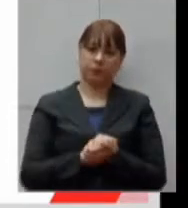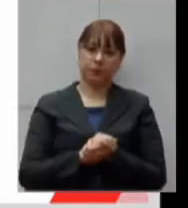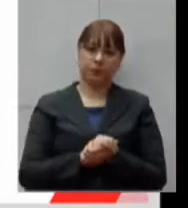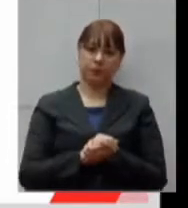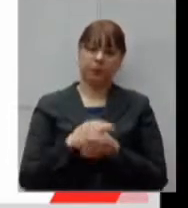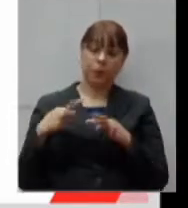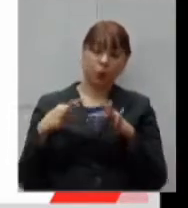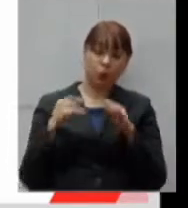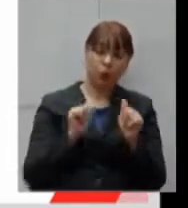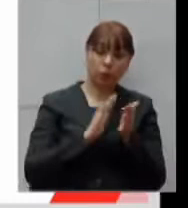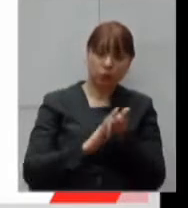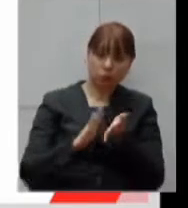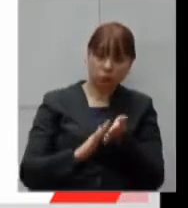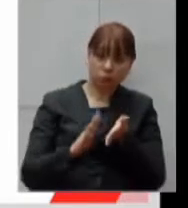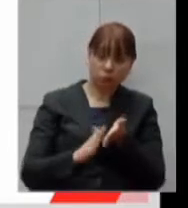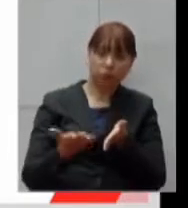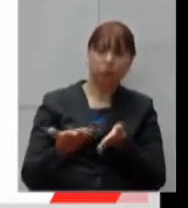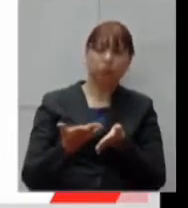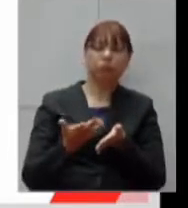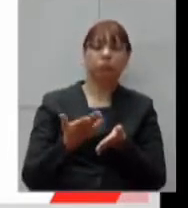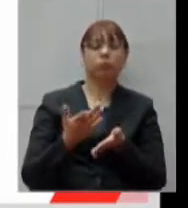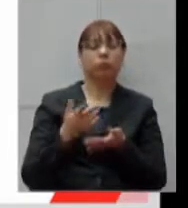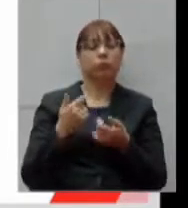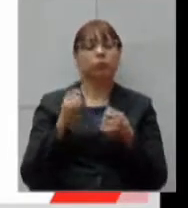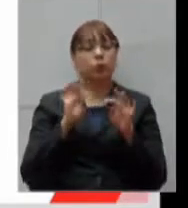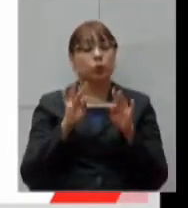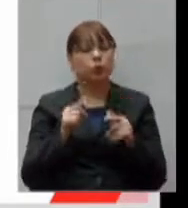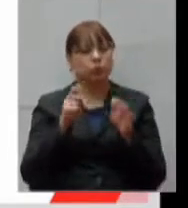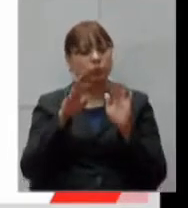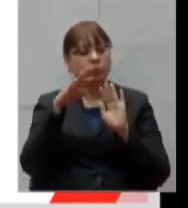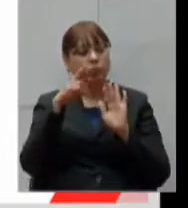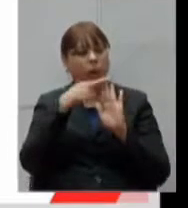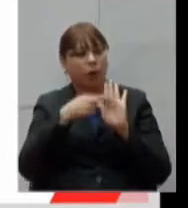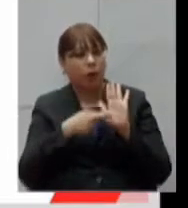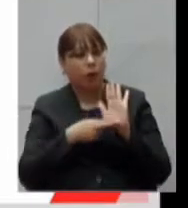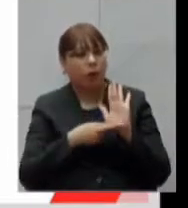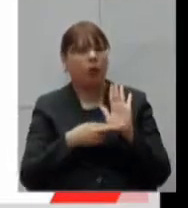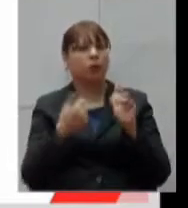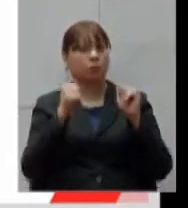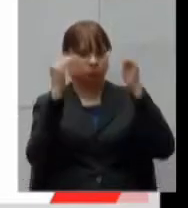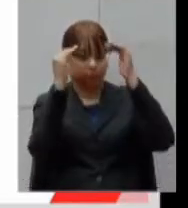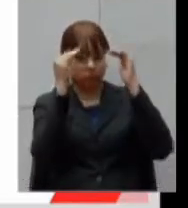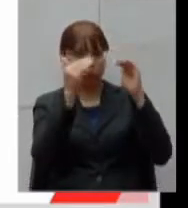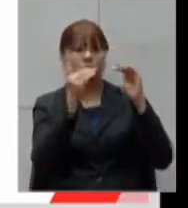Todas as contratações da OES serão efetuadas conforme as regras do regulamento.